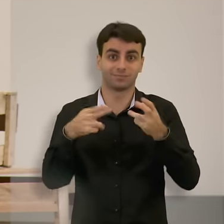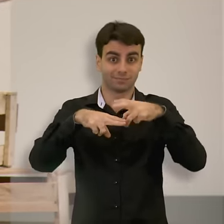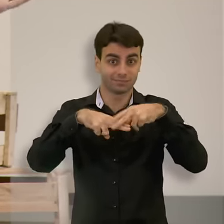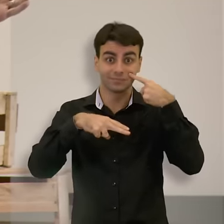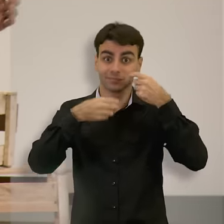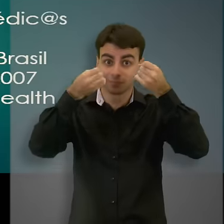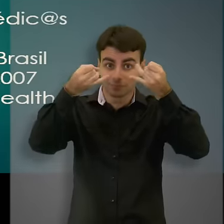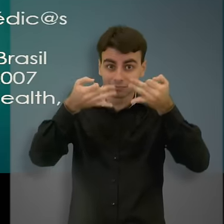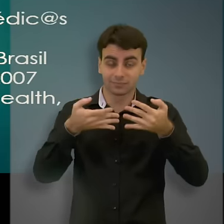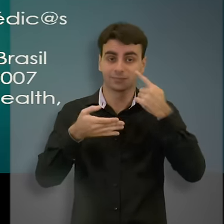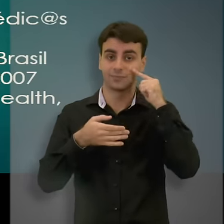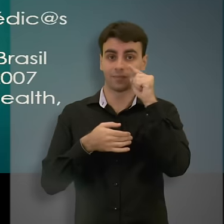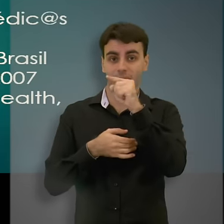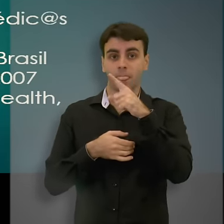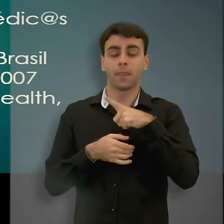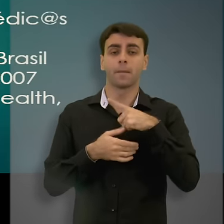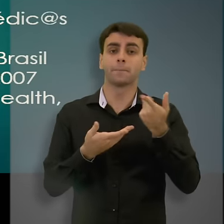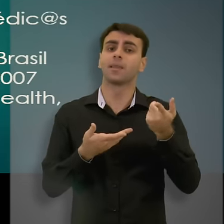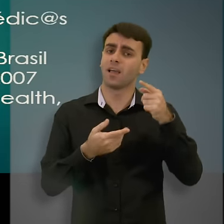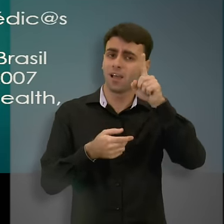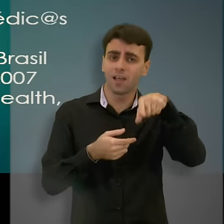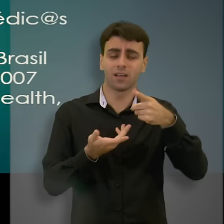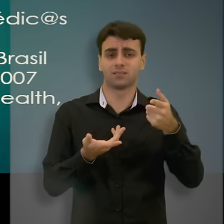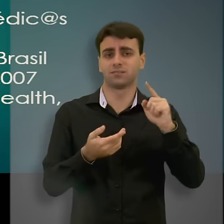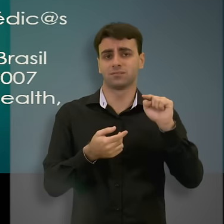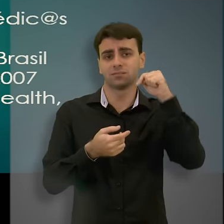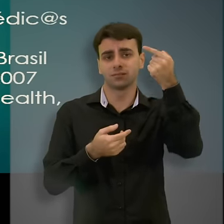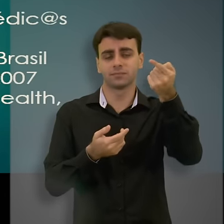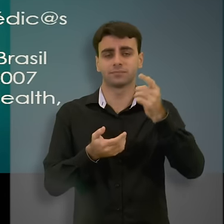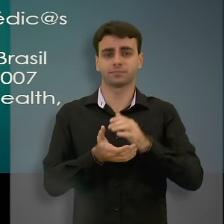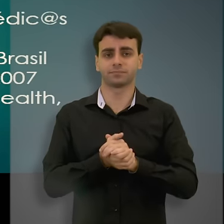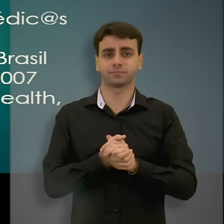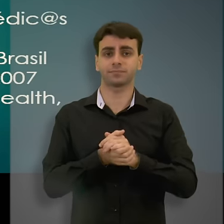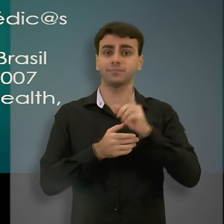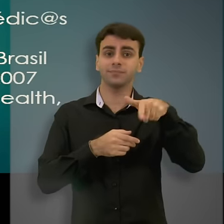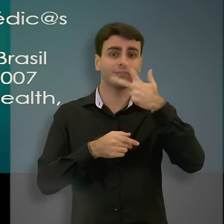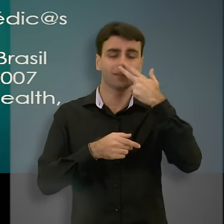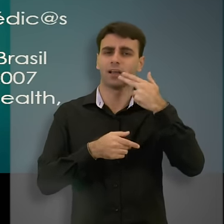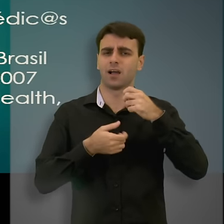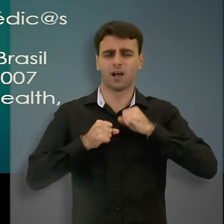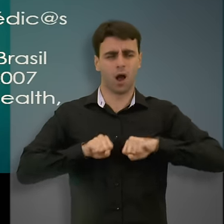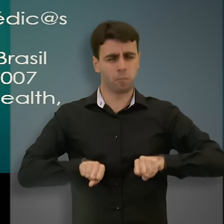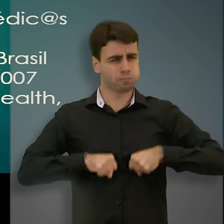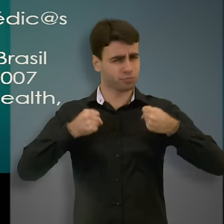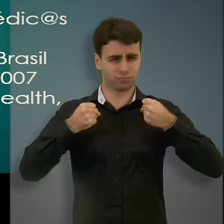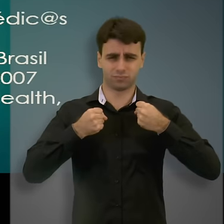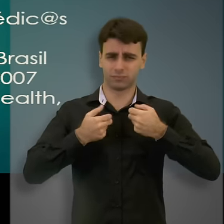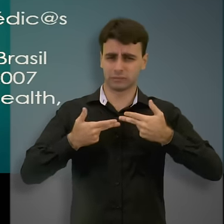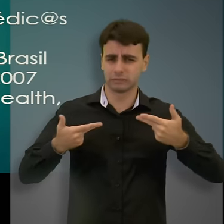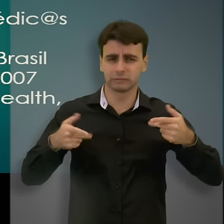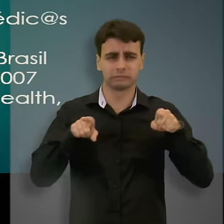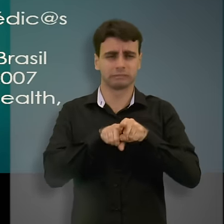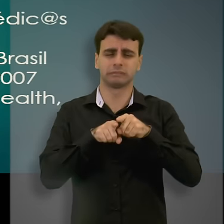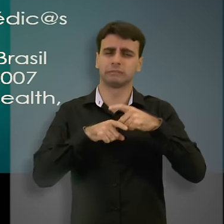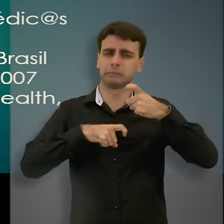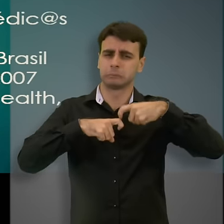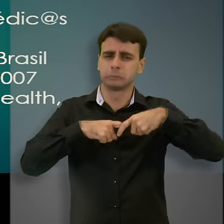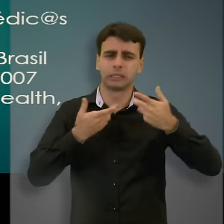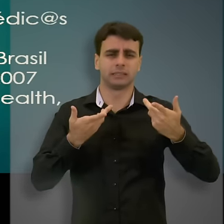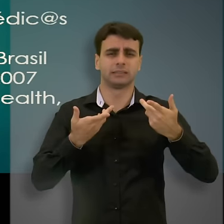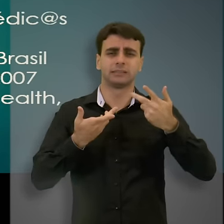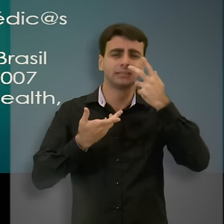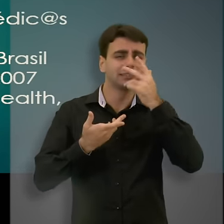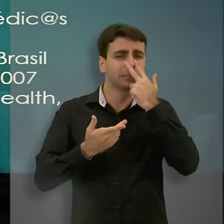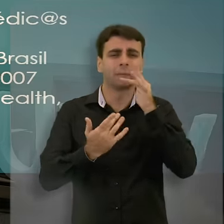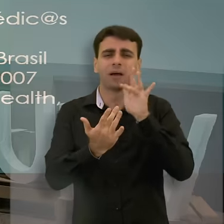clínicos insatisfatórios são a consequência logo em seguida. Estresse e esgotamento profissional dos médicos. O médico que não